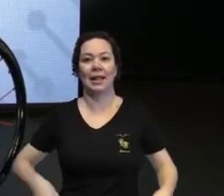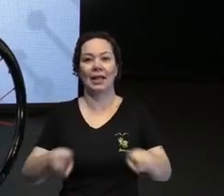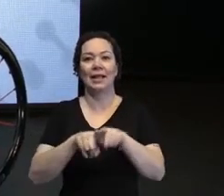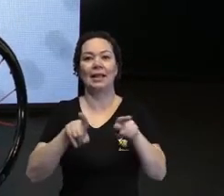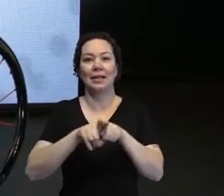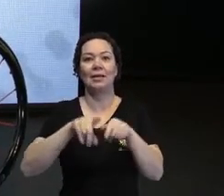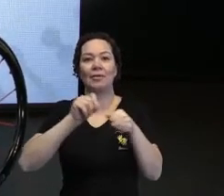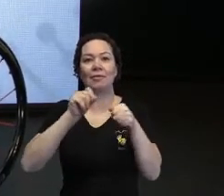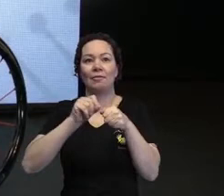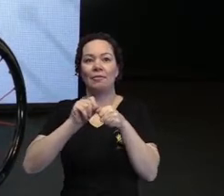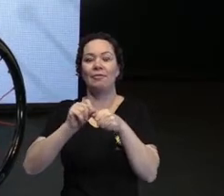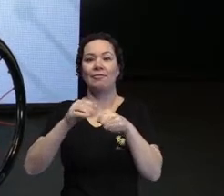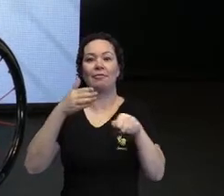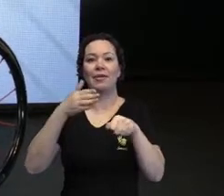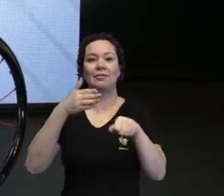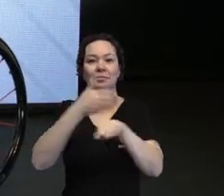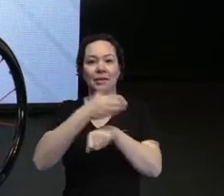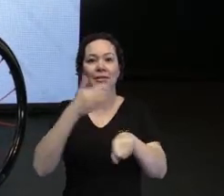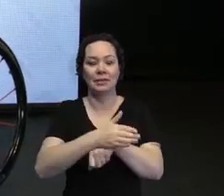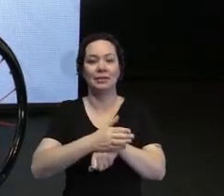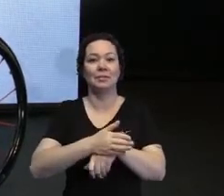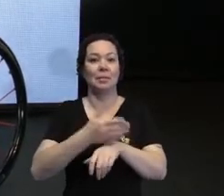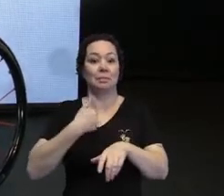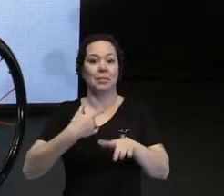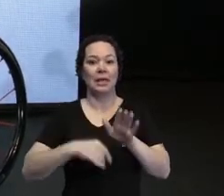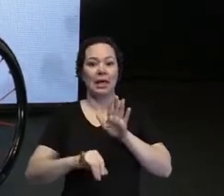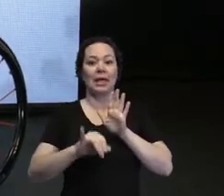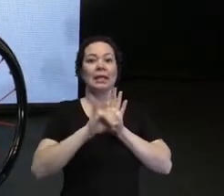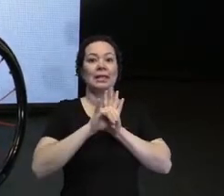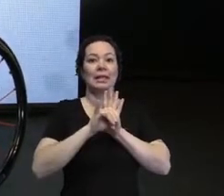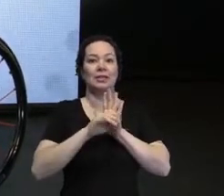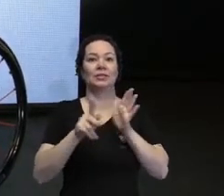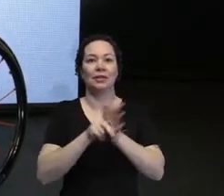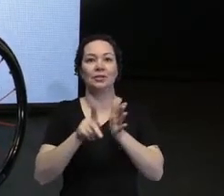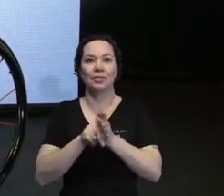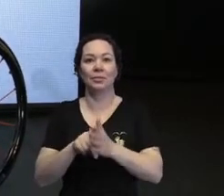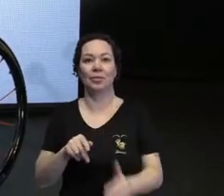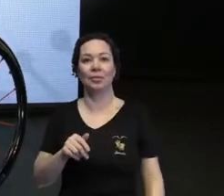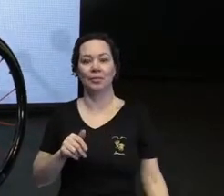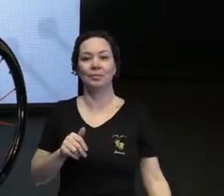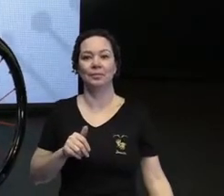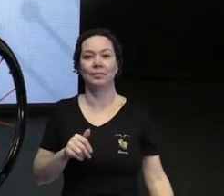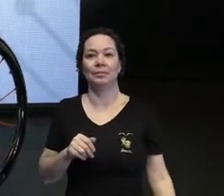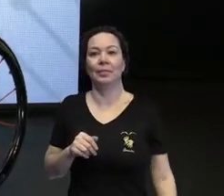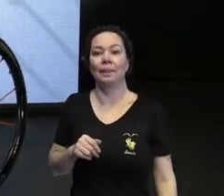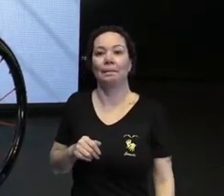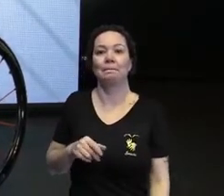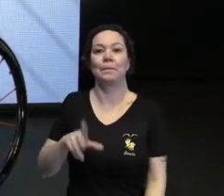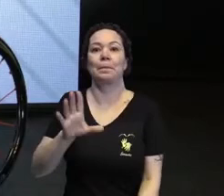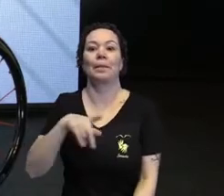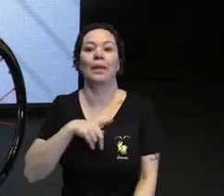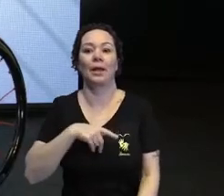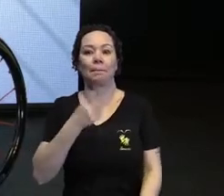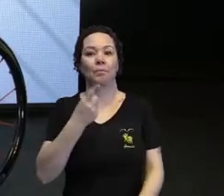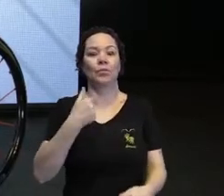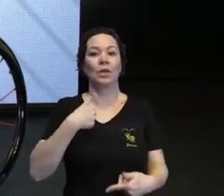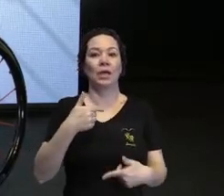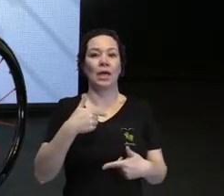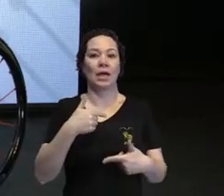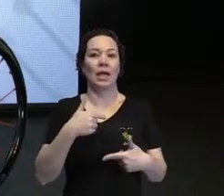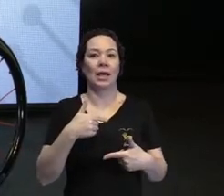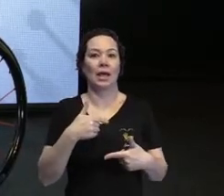faz parte da nossa identidade. Exatamente. Exatamente. Que nós temos uma, nós somos seres